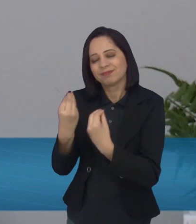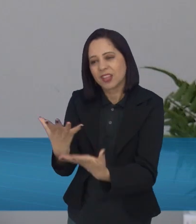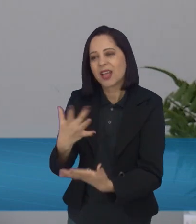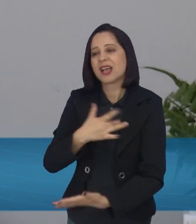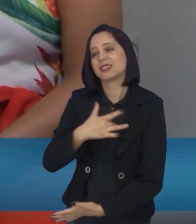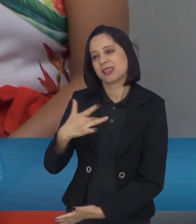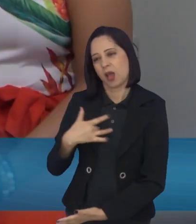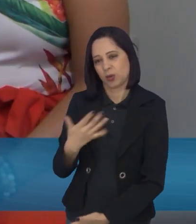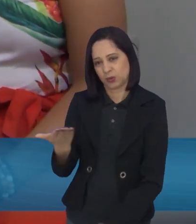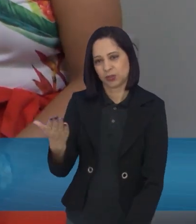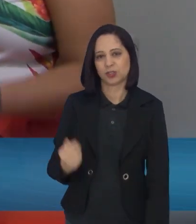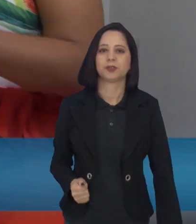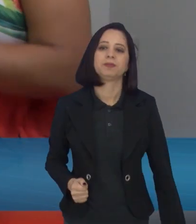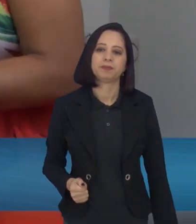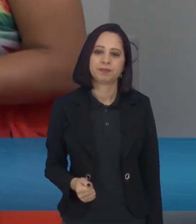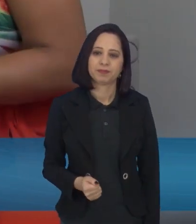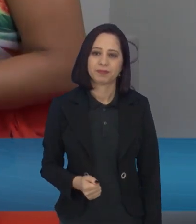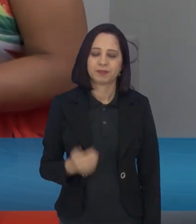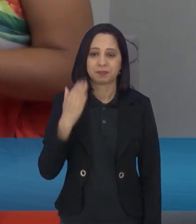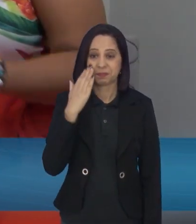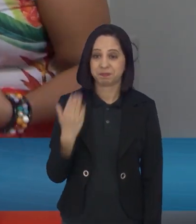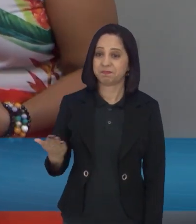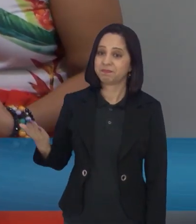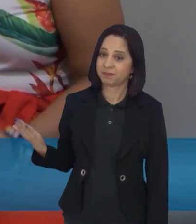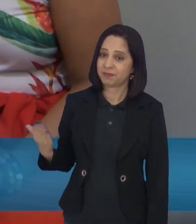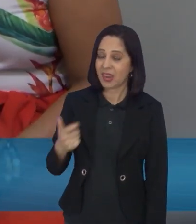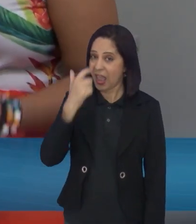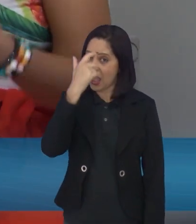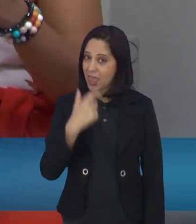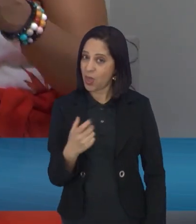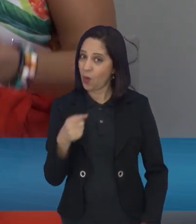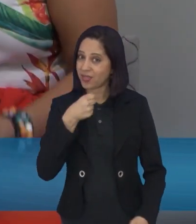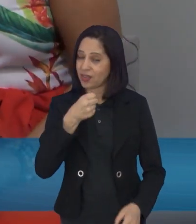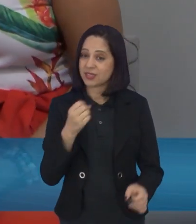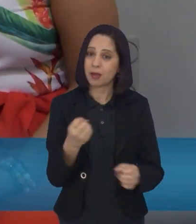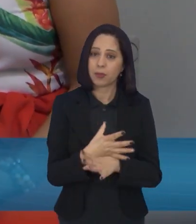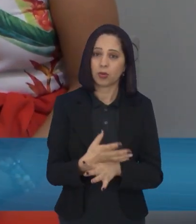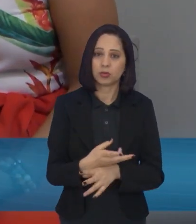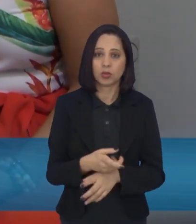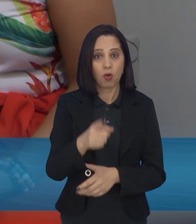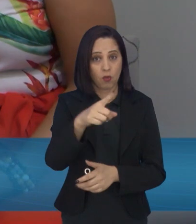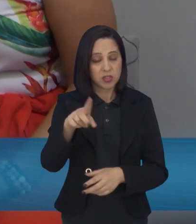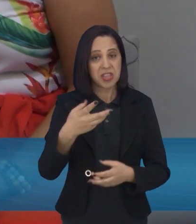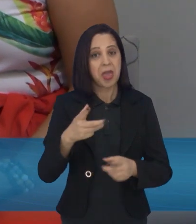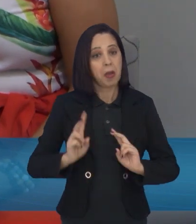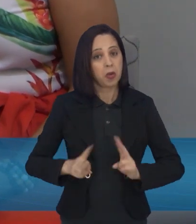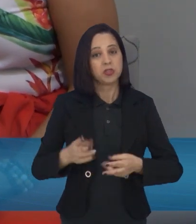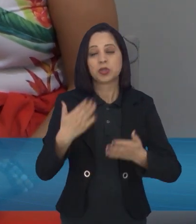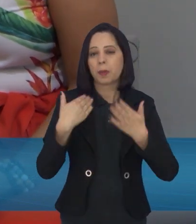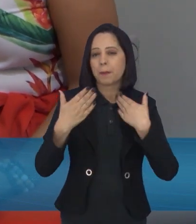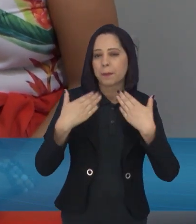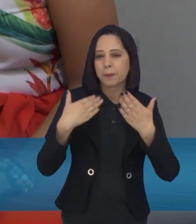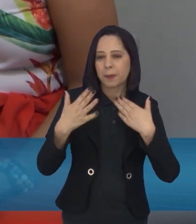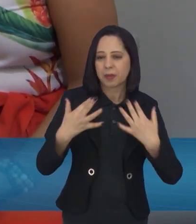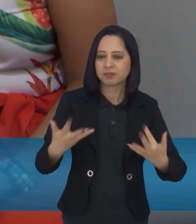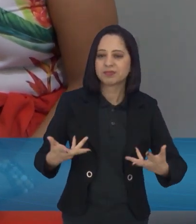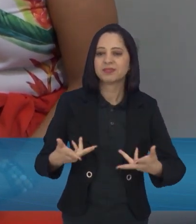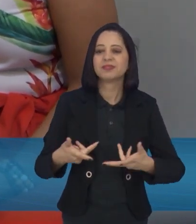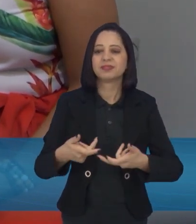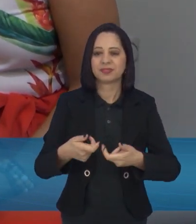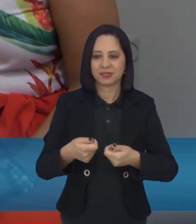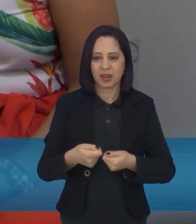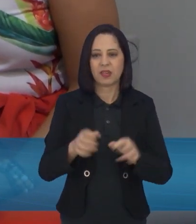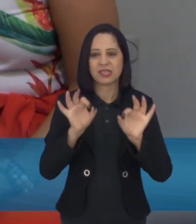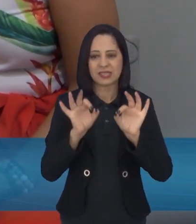obrigada. Tá? Dani, ó, sua xará fica aqui, eu fico aqui também, mas continua aí esse papo maravilhoso. Aí tem com